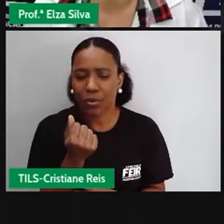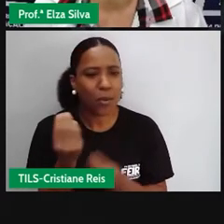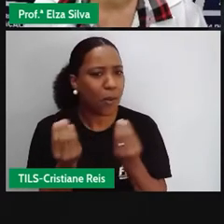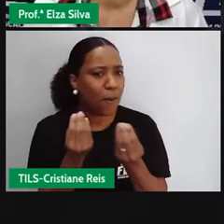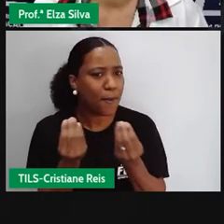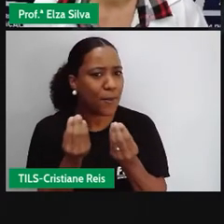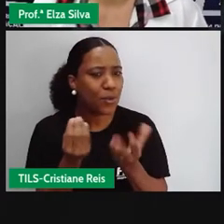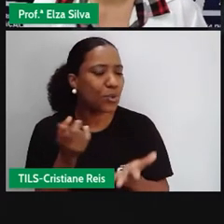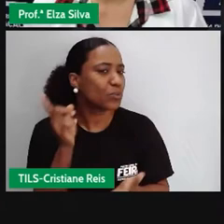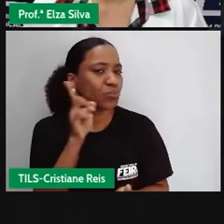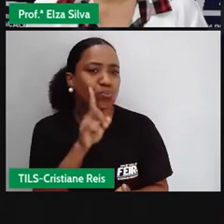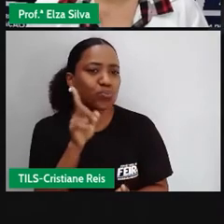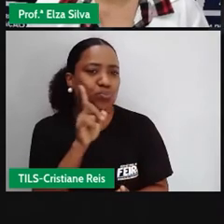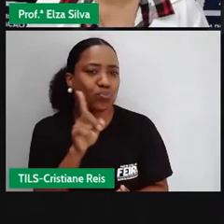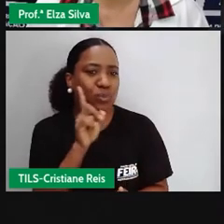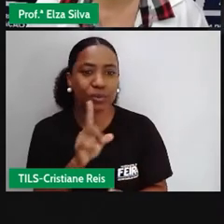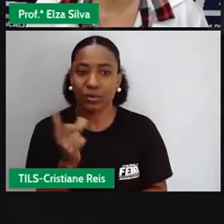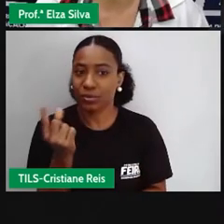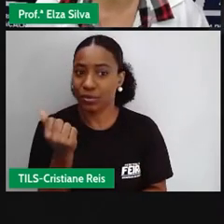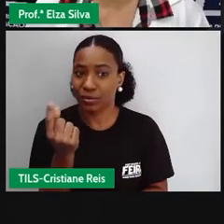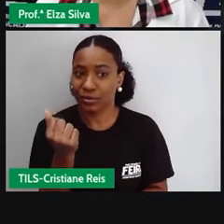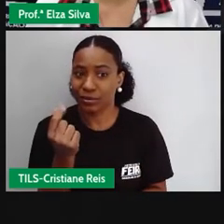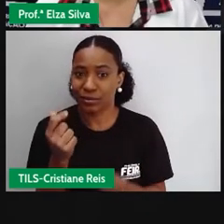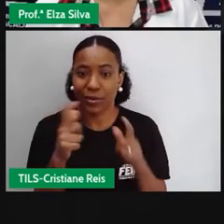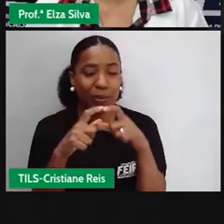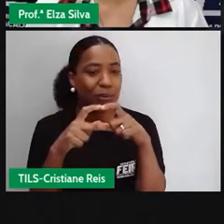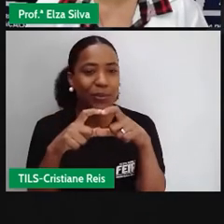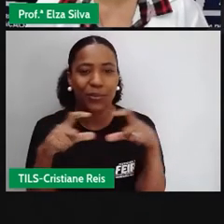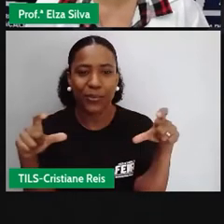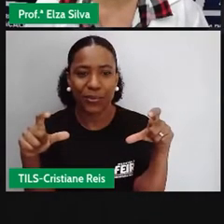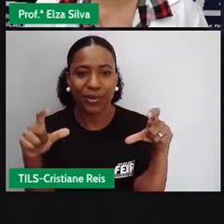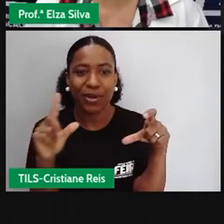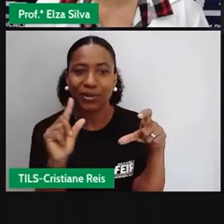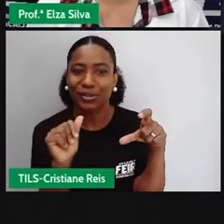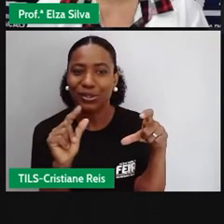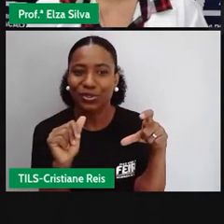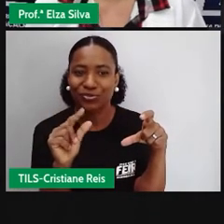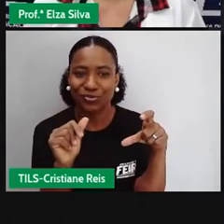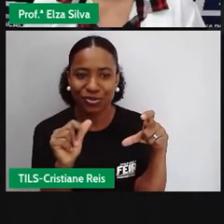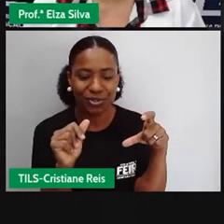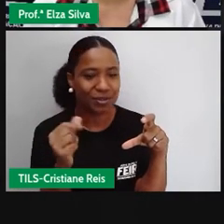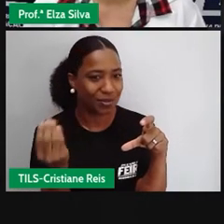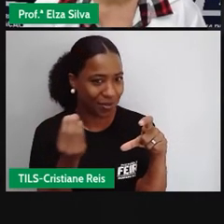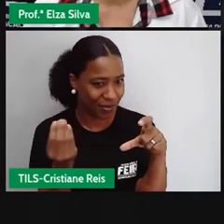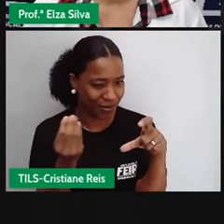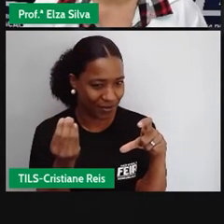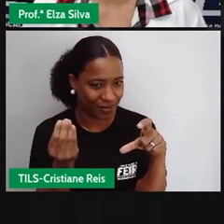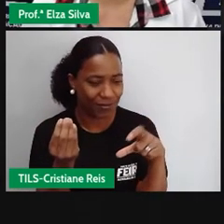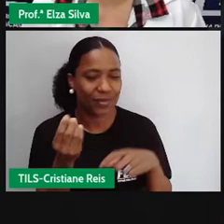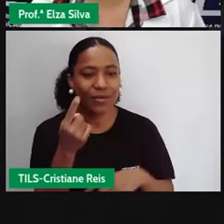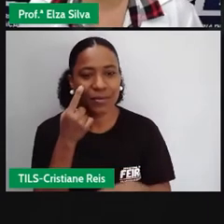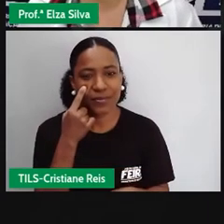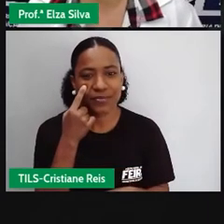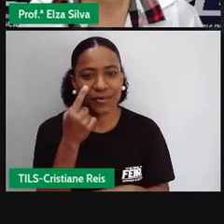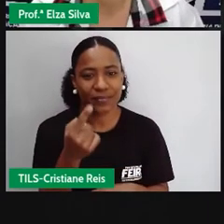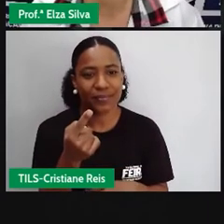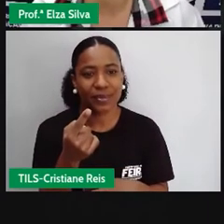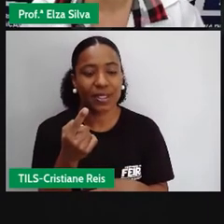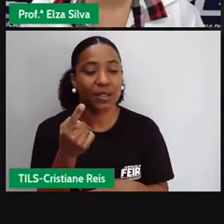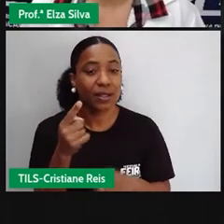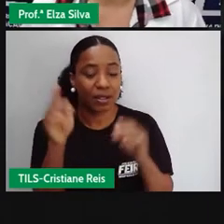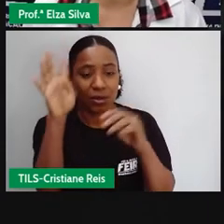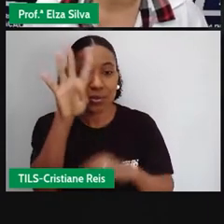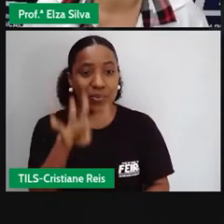Beals. Sobre as cédulas americanas, né? O dinheiro americano em cédula. Como vocês podem